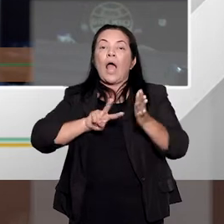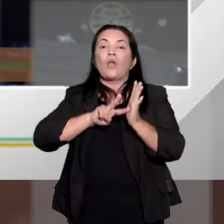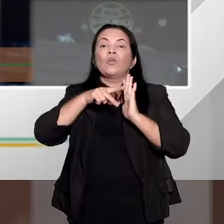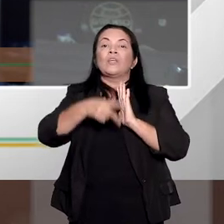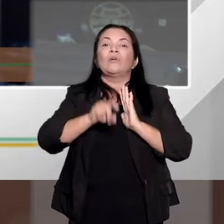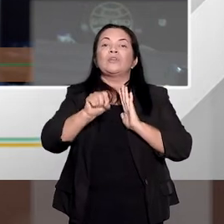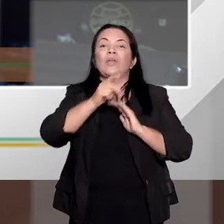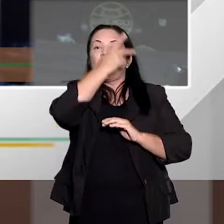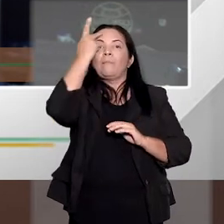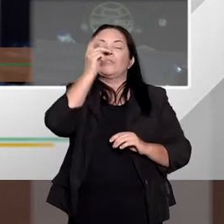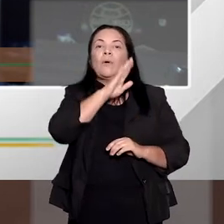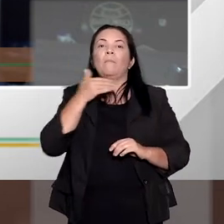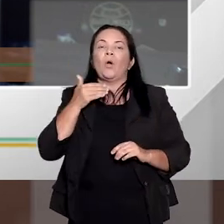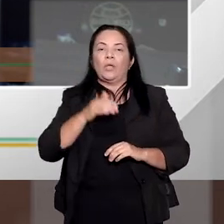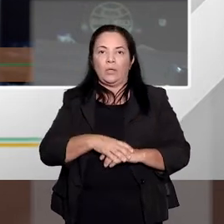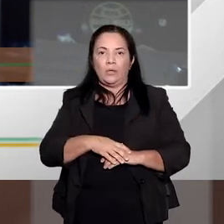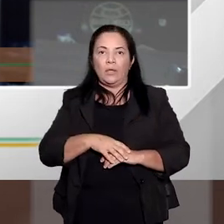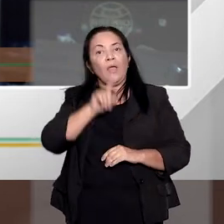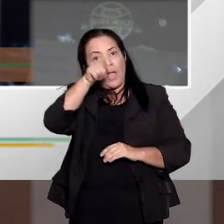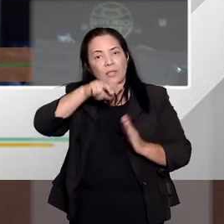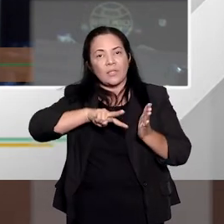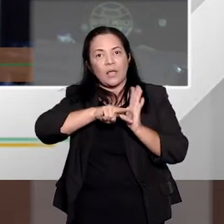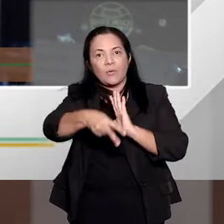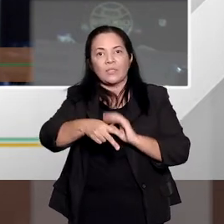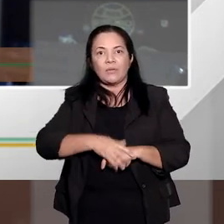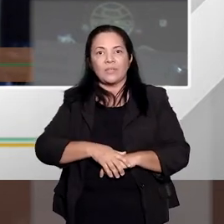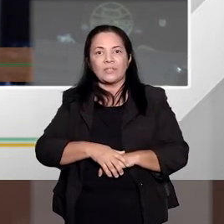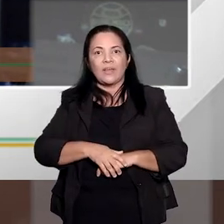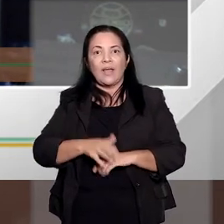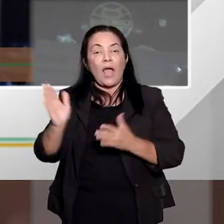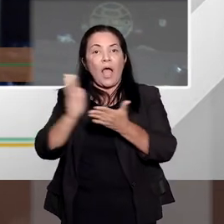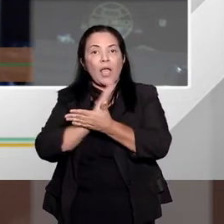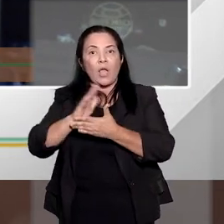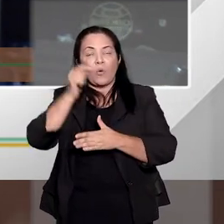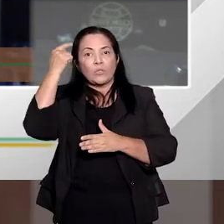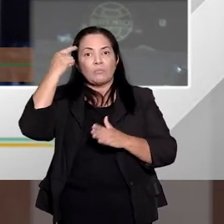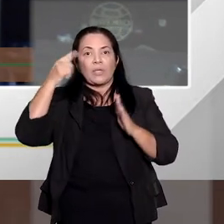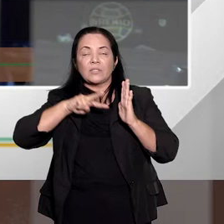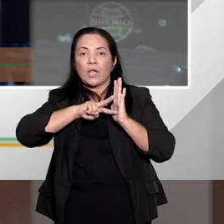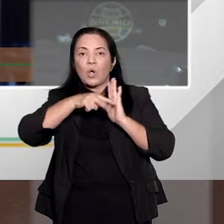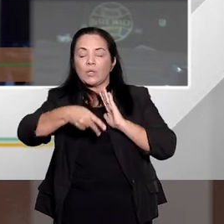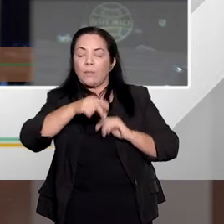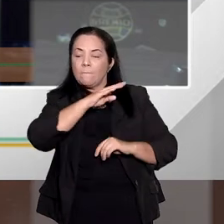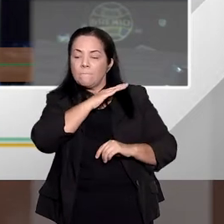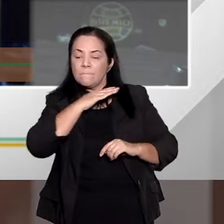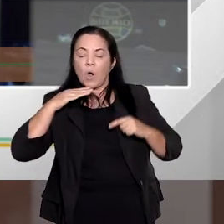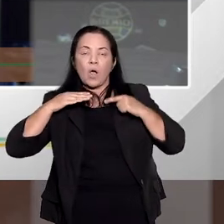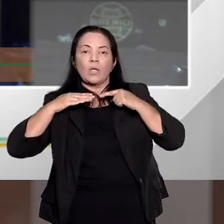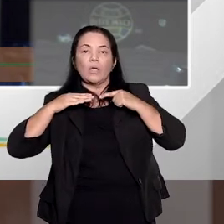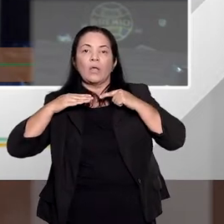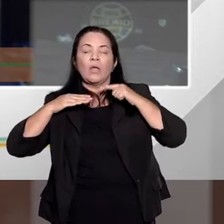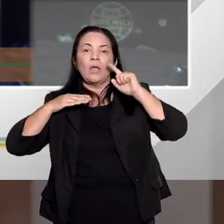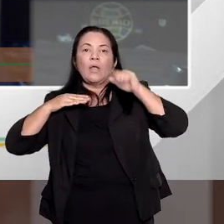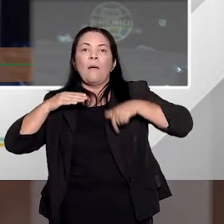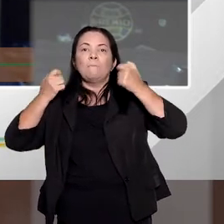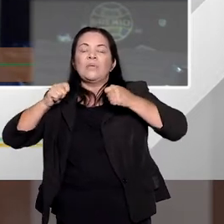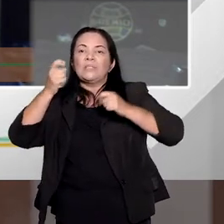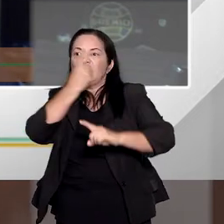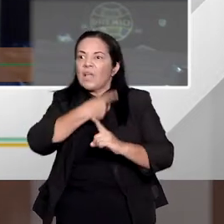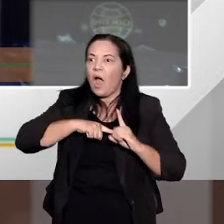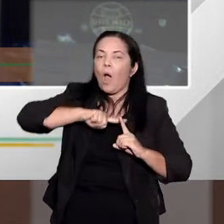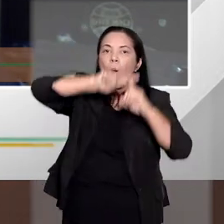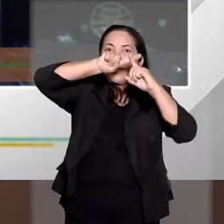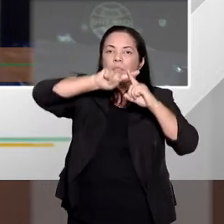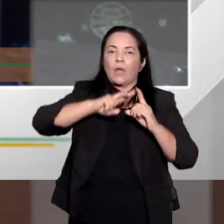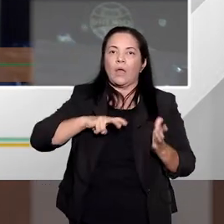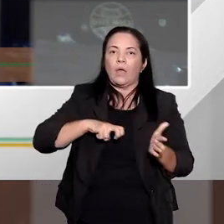alguns podem pensar que essa consequência, morte, ela justifica a elevação da pena